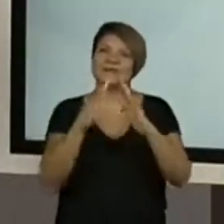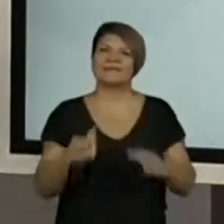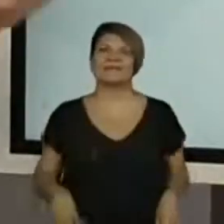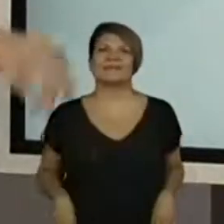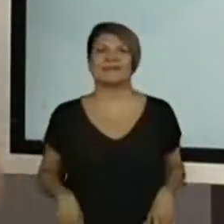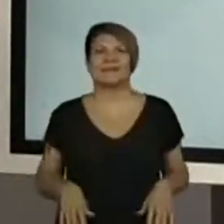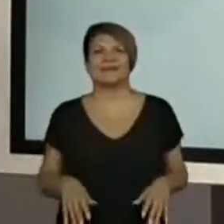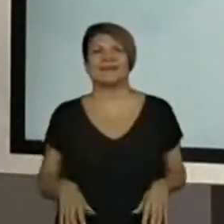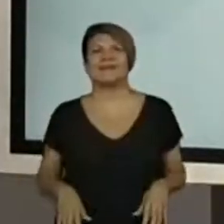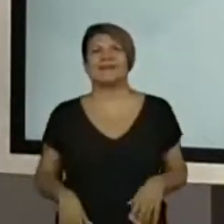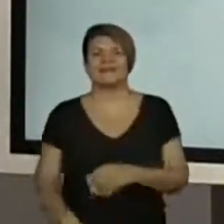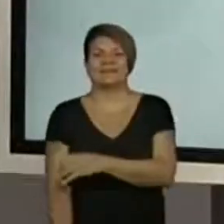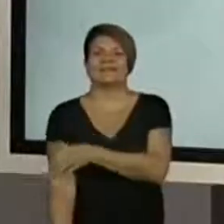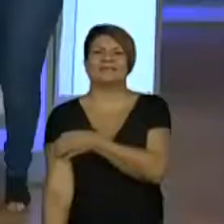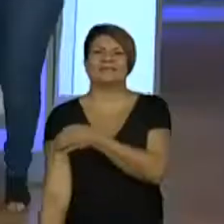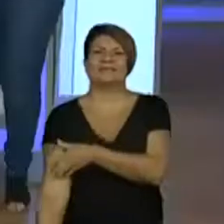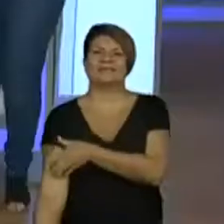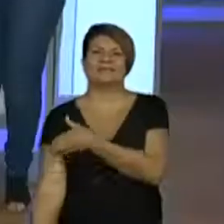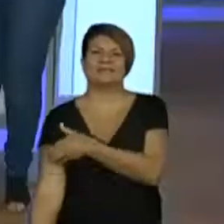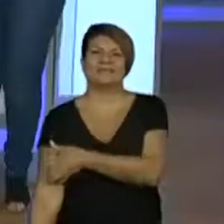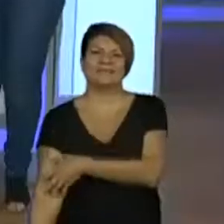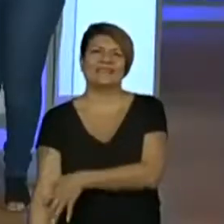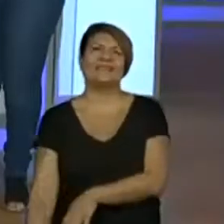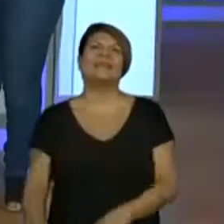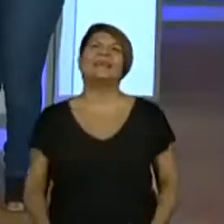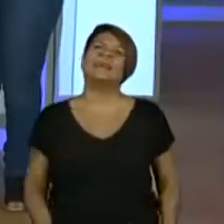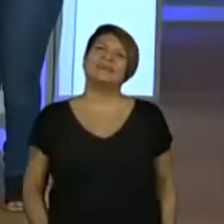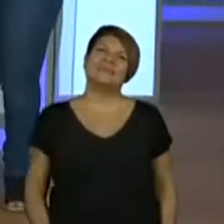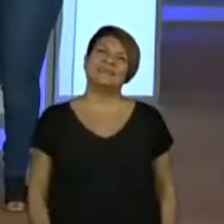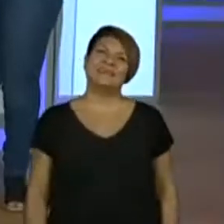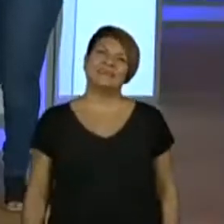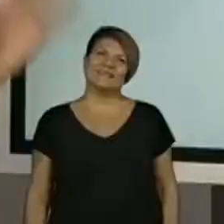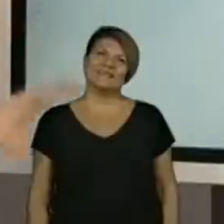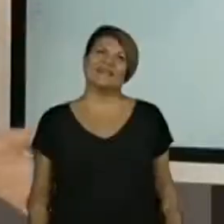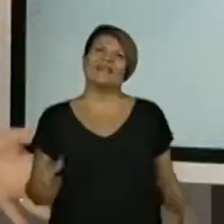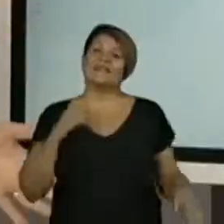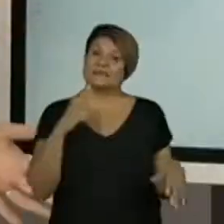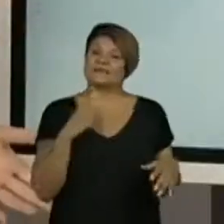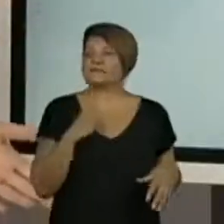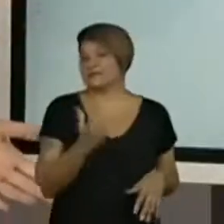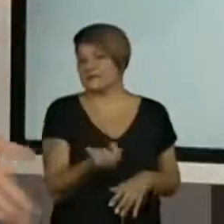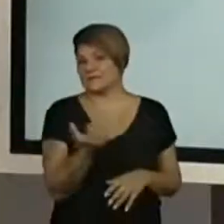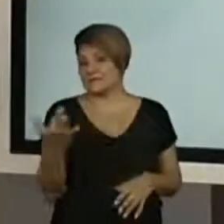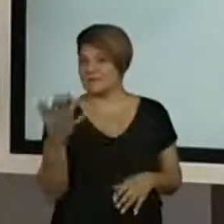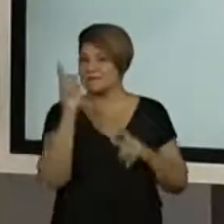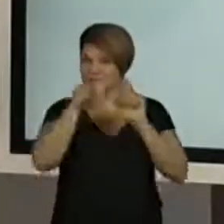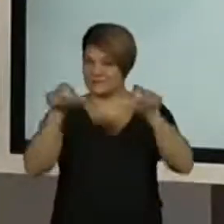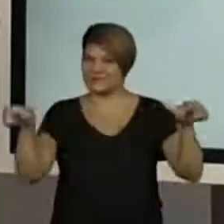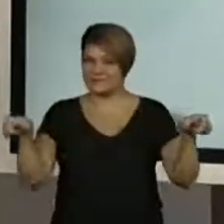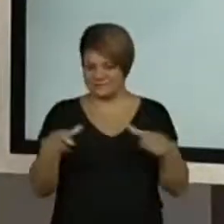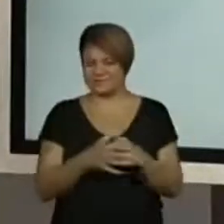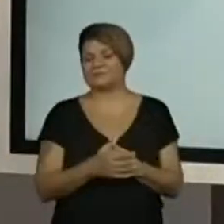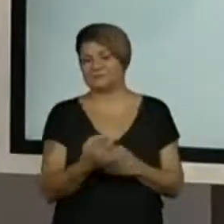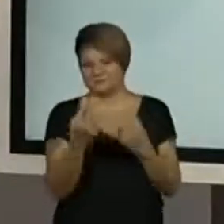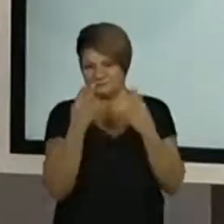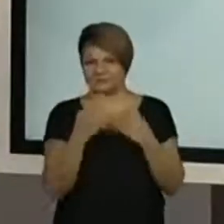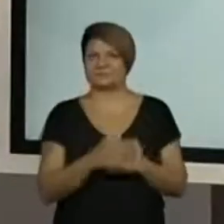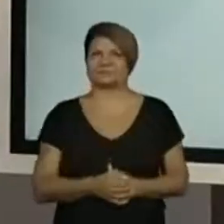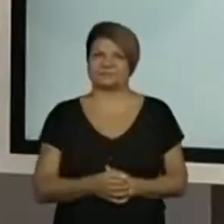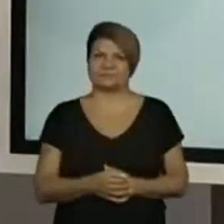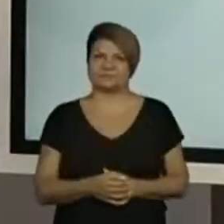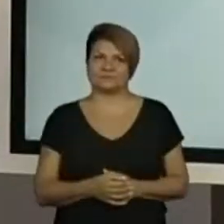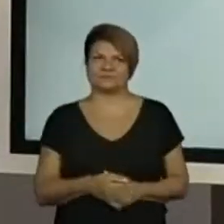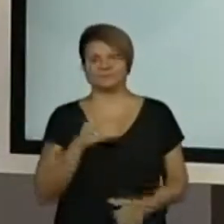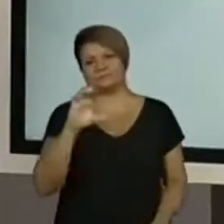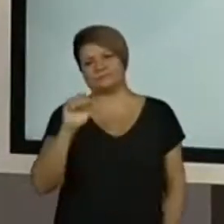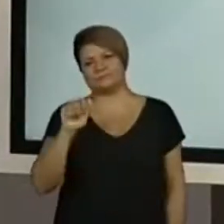preciso. Por enquanto não, tá bom. Vamos deixar. Tem muita gente assistindo a gente, só para a gente aquecer. Vou falar,